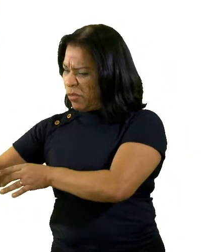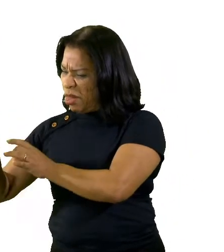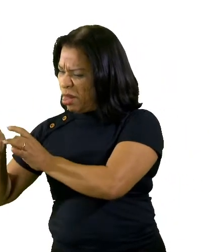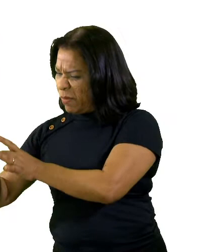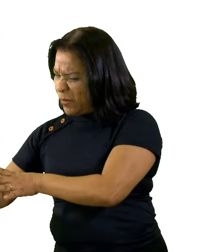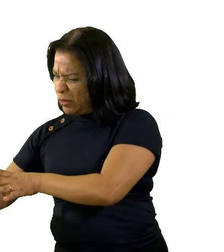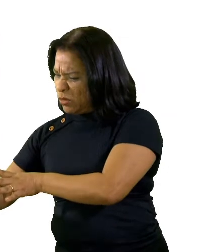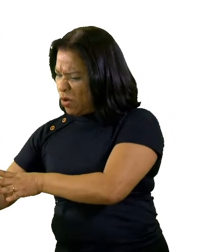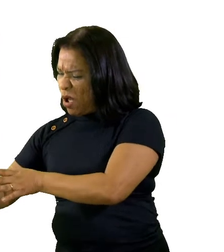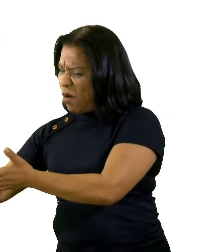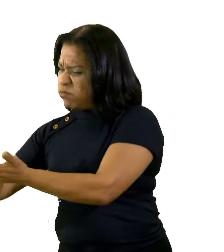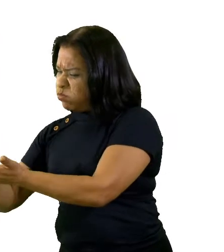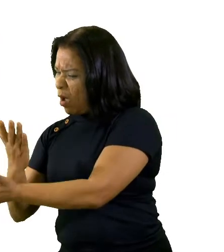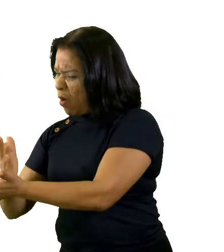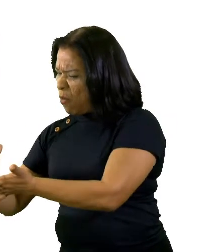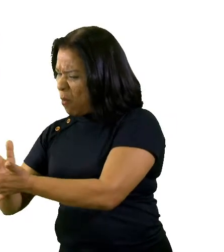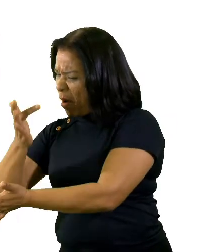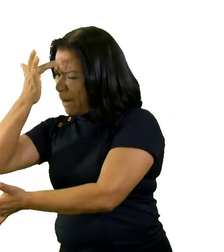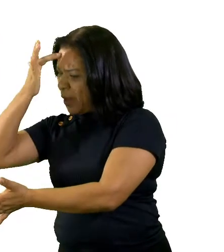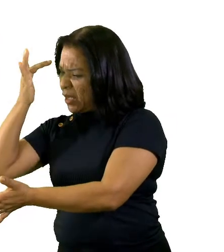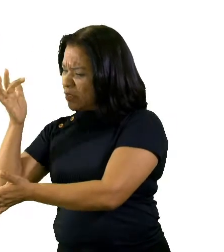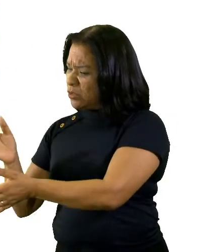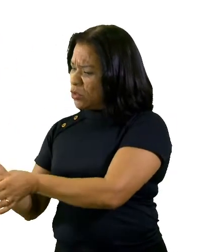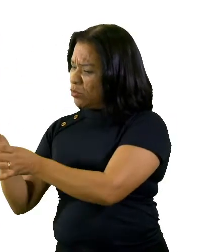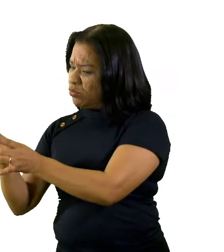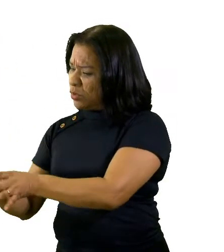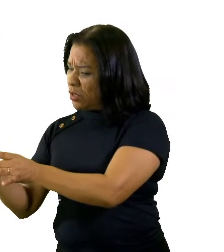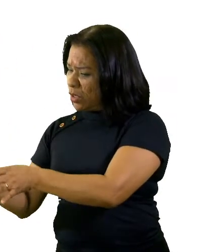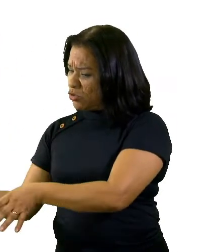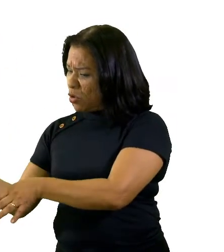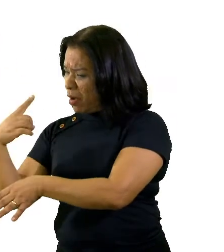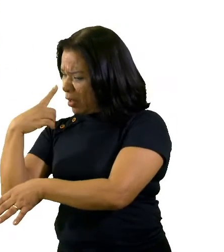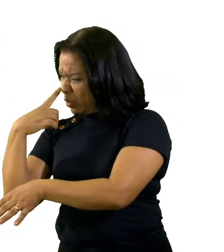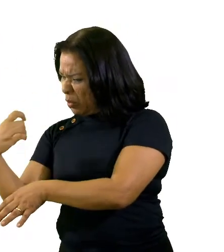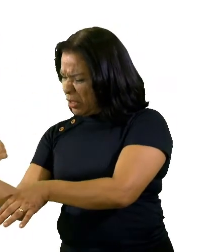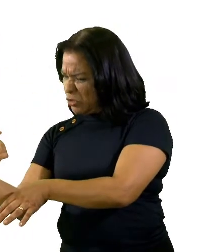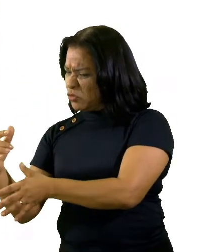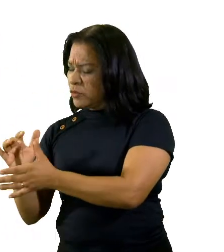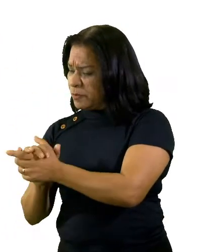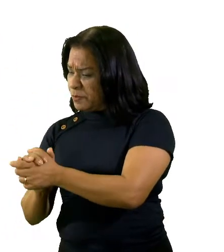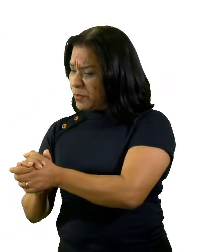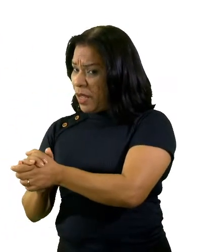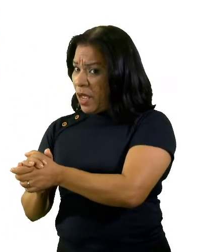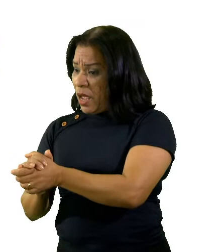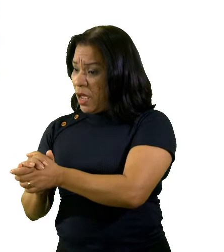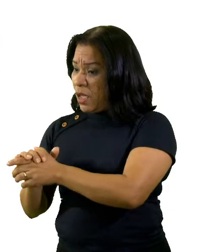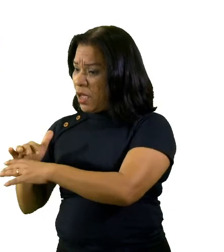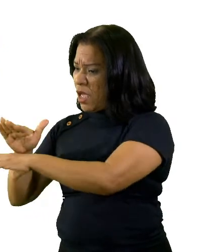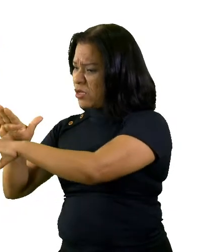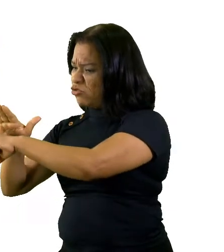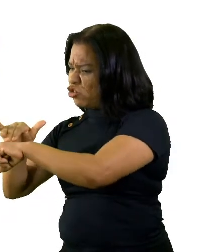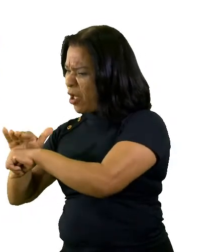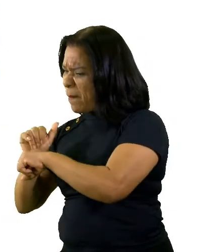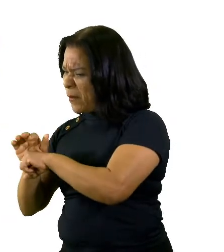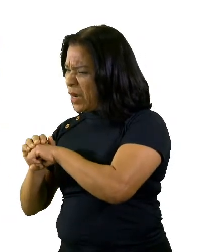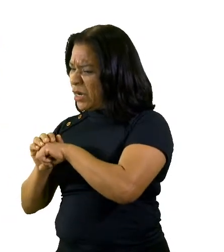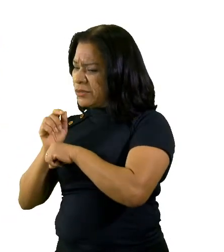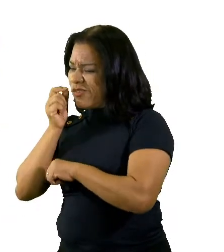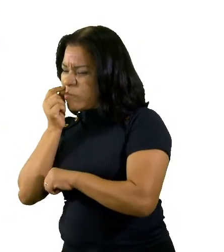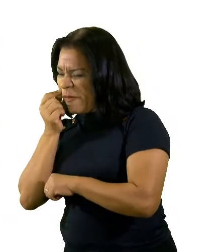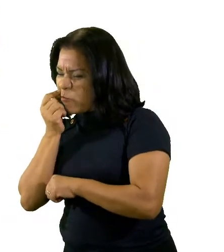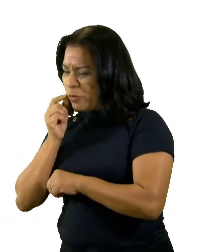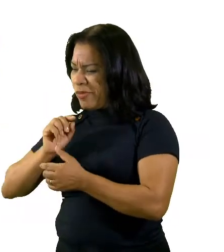moradores estão jogando lixo, atraindo assim animais que ameaçam a saúde humana. Você